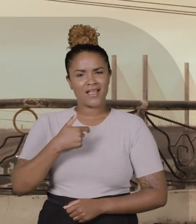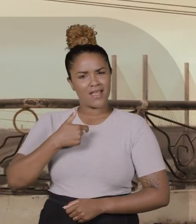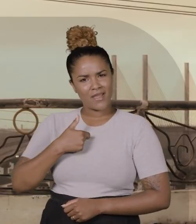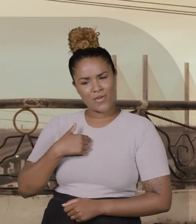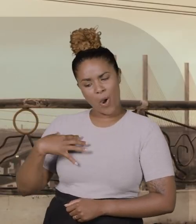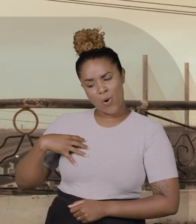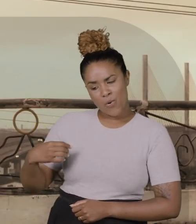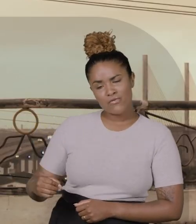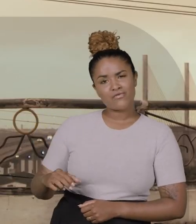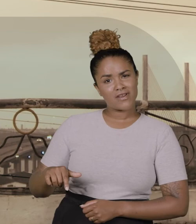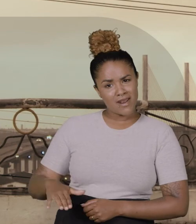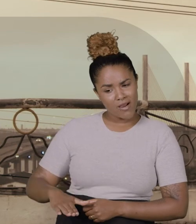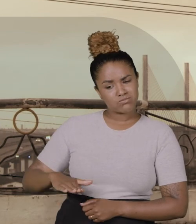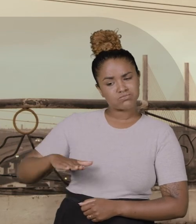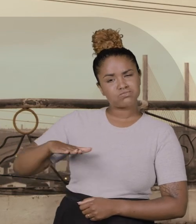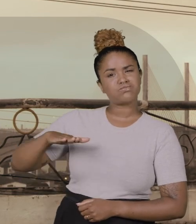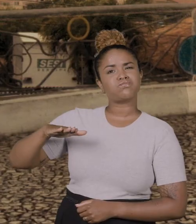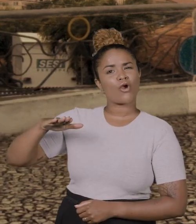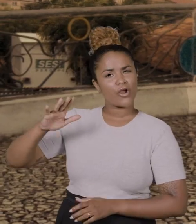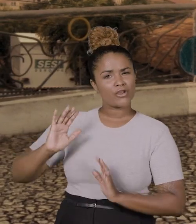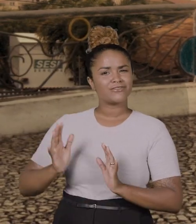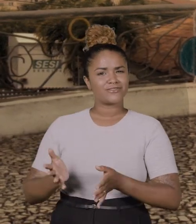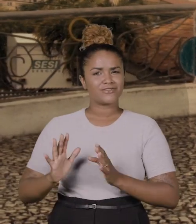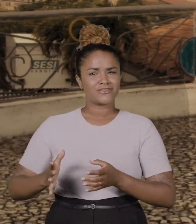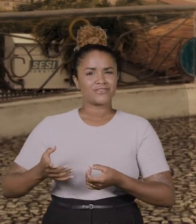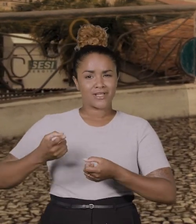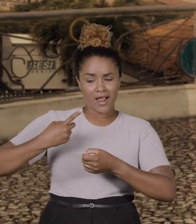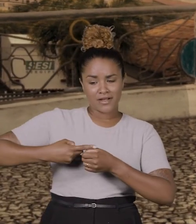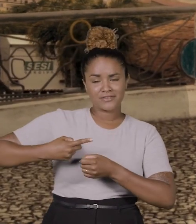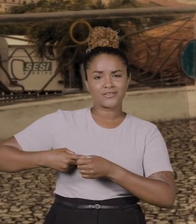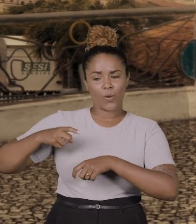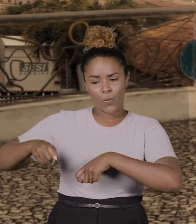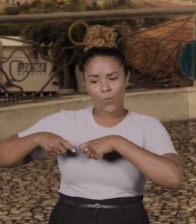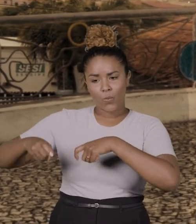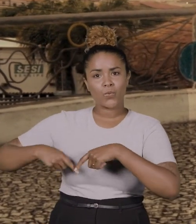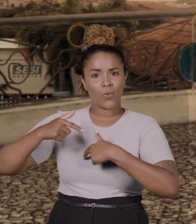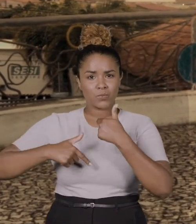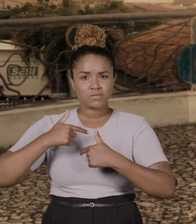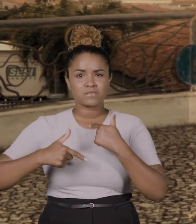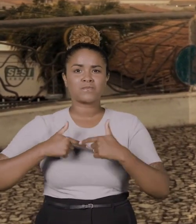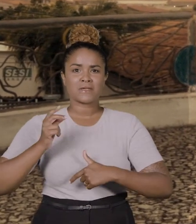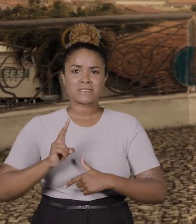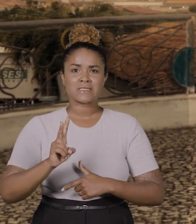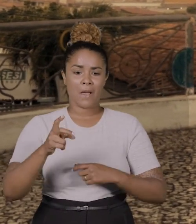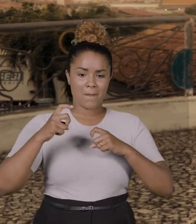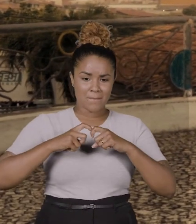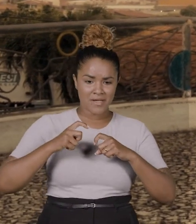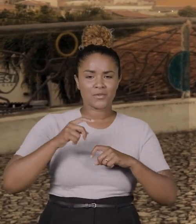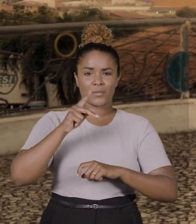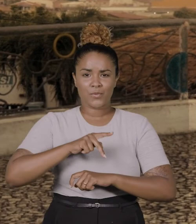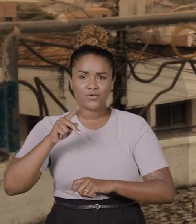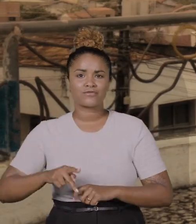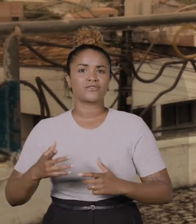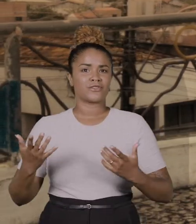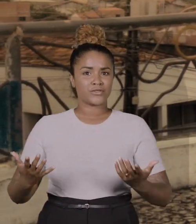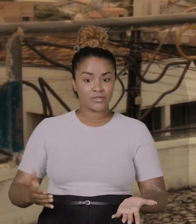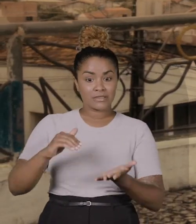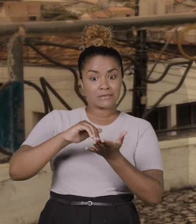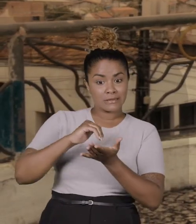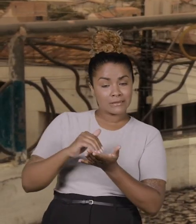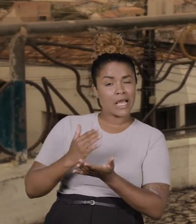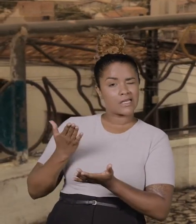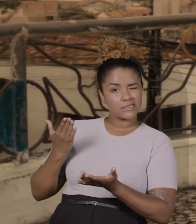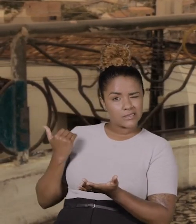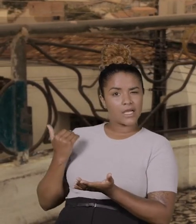Sou filho daqui, criado no interior, venho da roça, sou médico, professor, fui